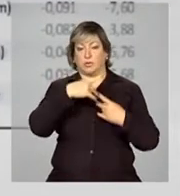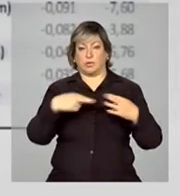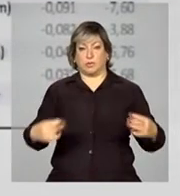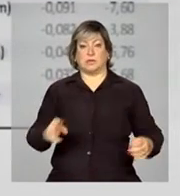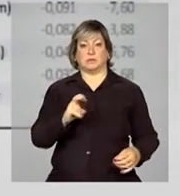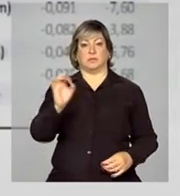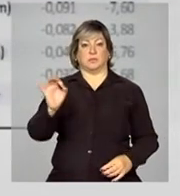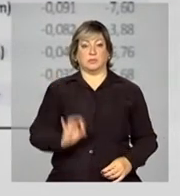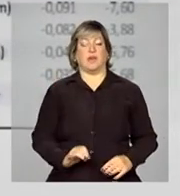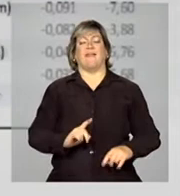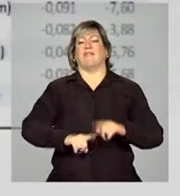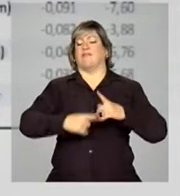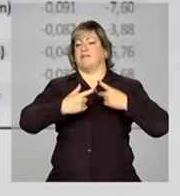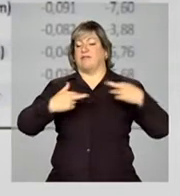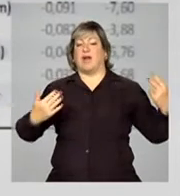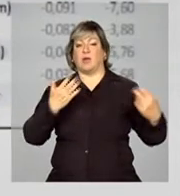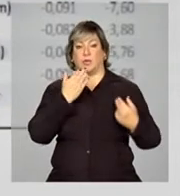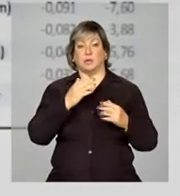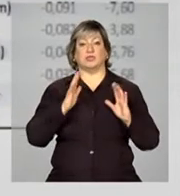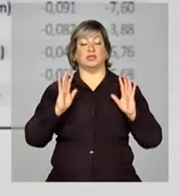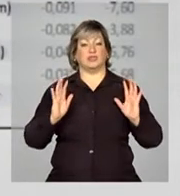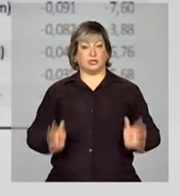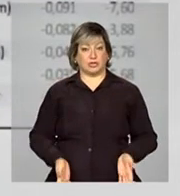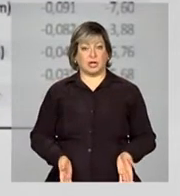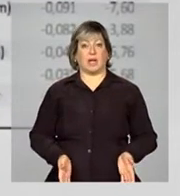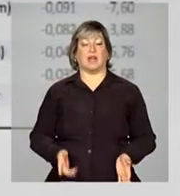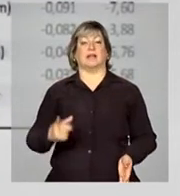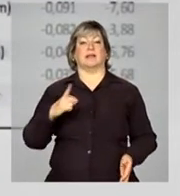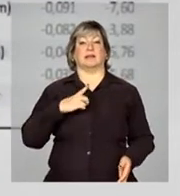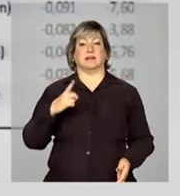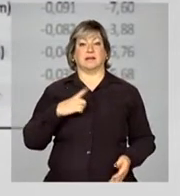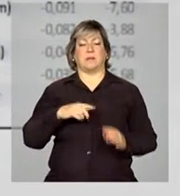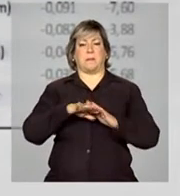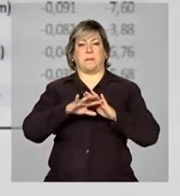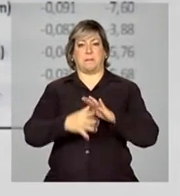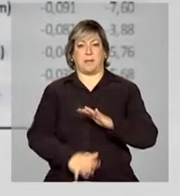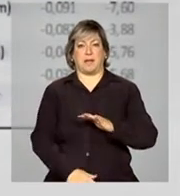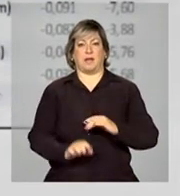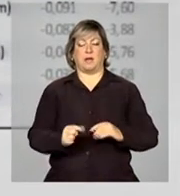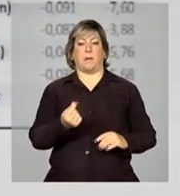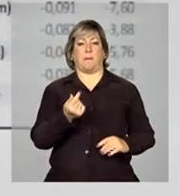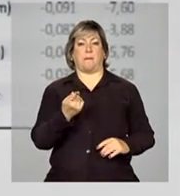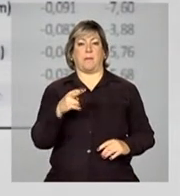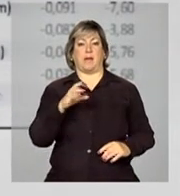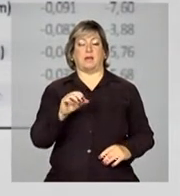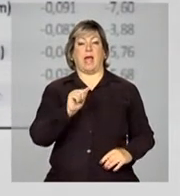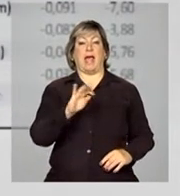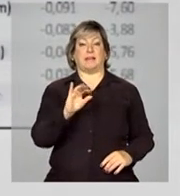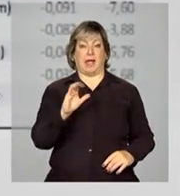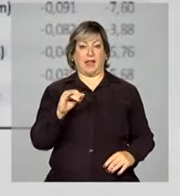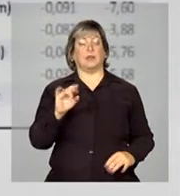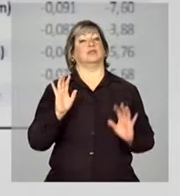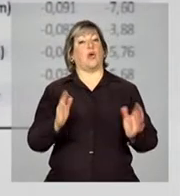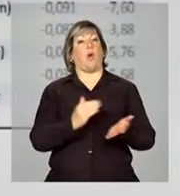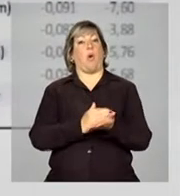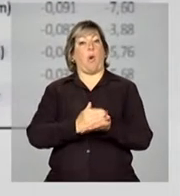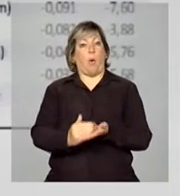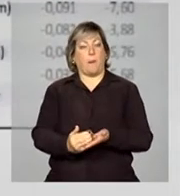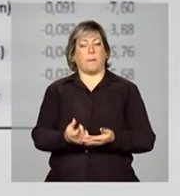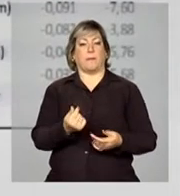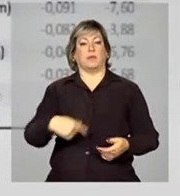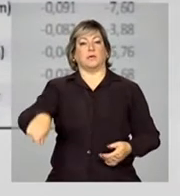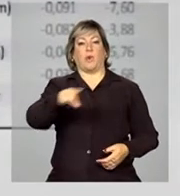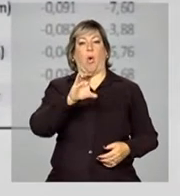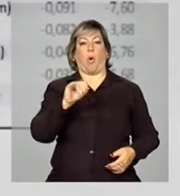Então, vários produtos alimentares já... já temos uma queda nos preços ao atacado, que começa a repercutir nos preços ao